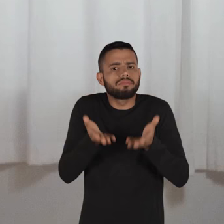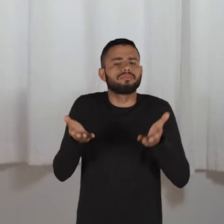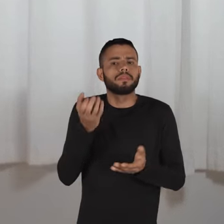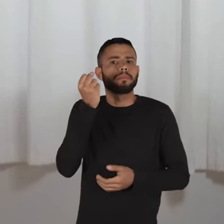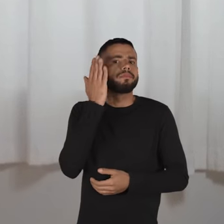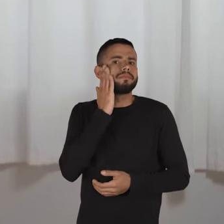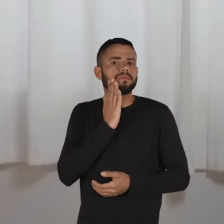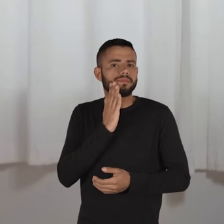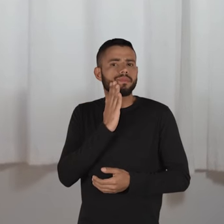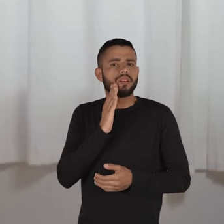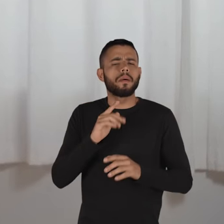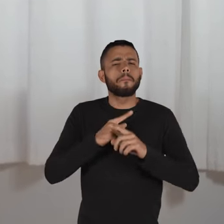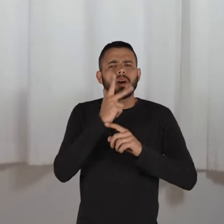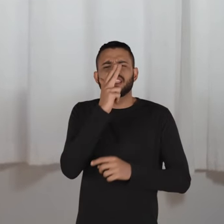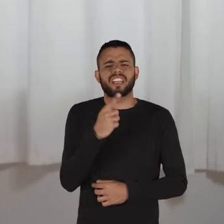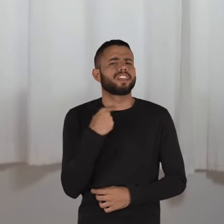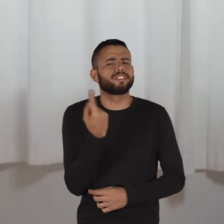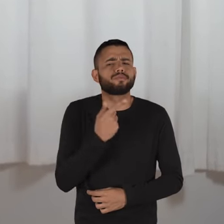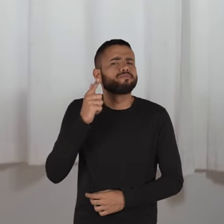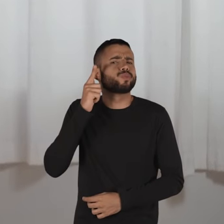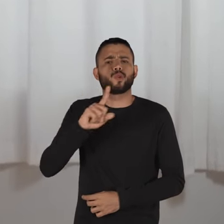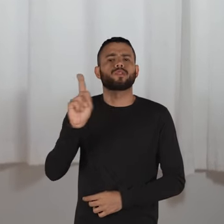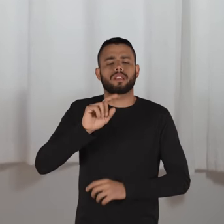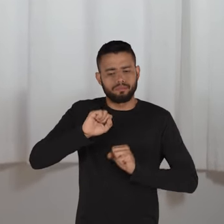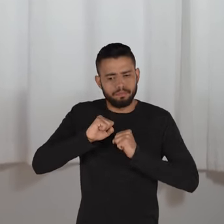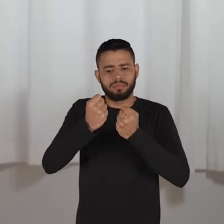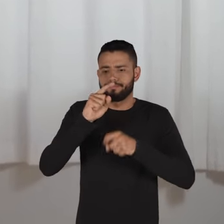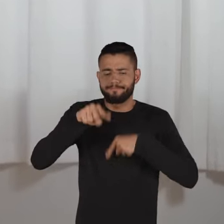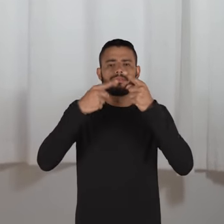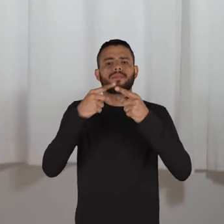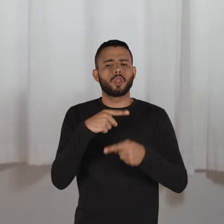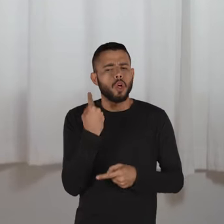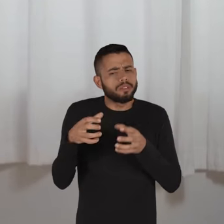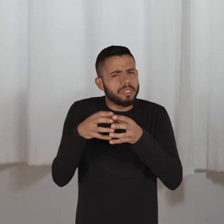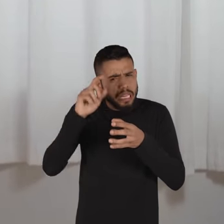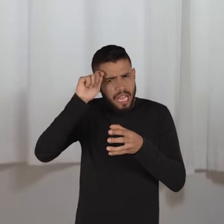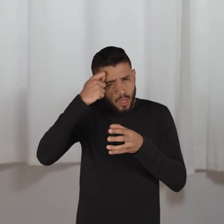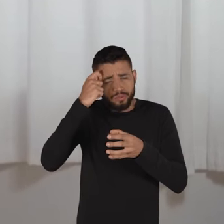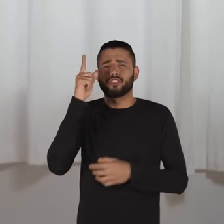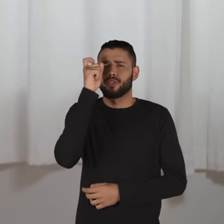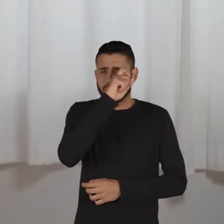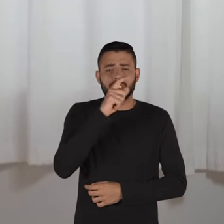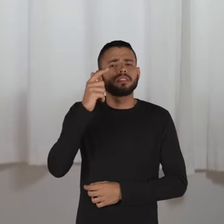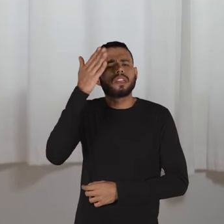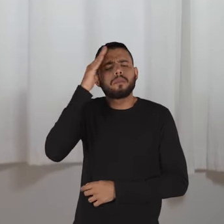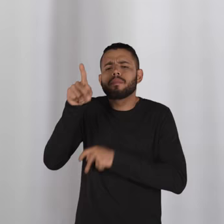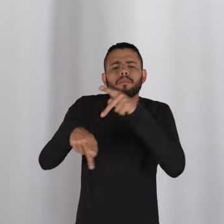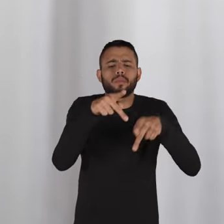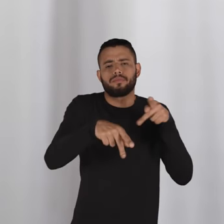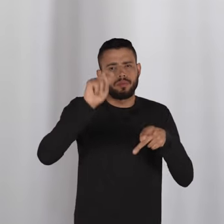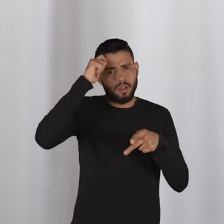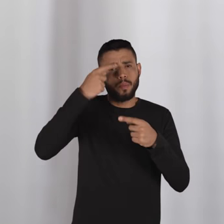faz com que a gente não consiga mais reerguer que a gente tenha muitas dificuldades para reerguer uma noção de povo.